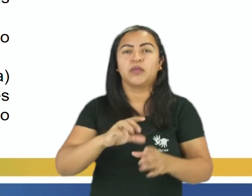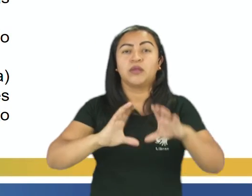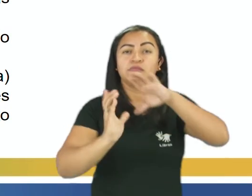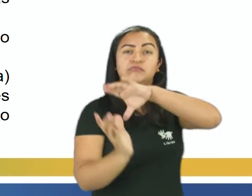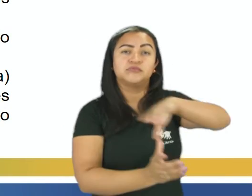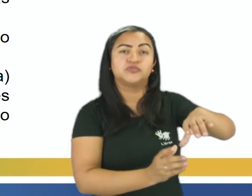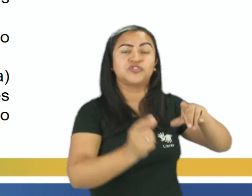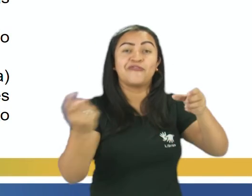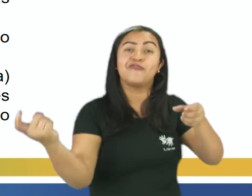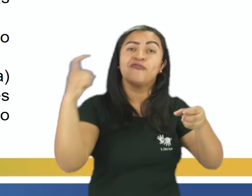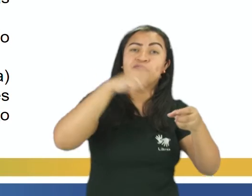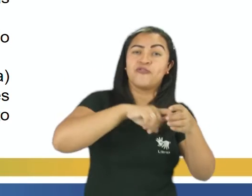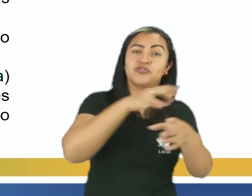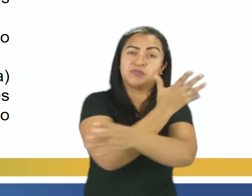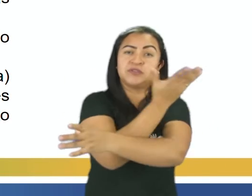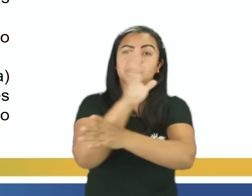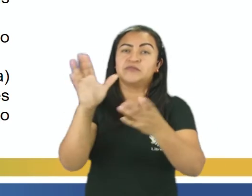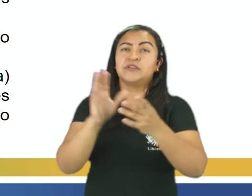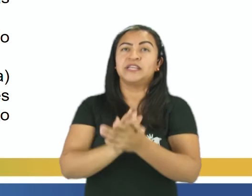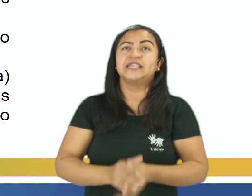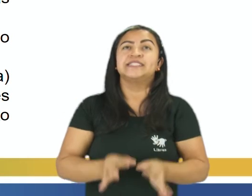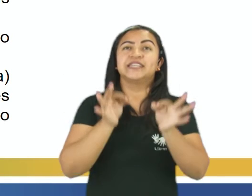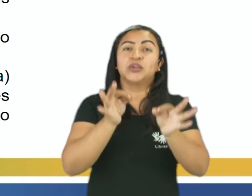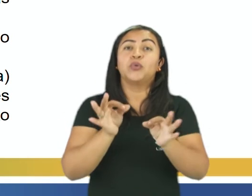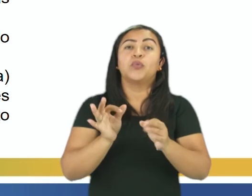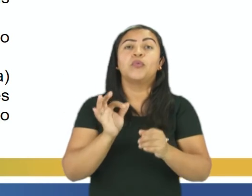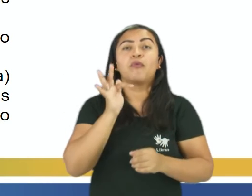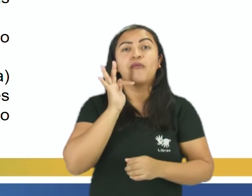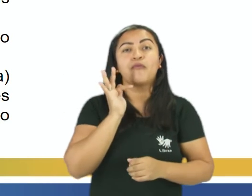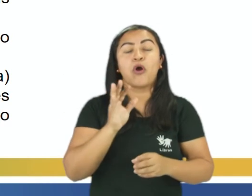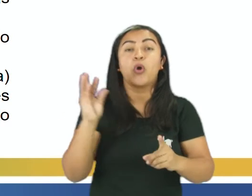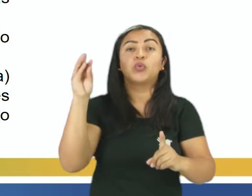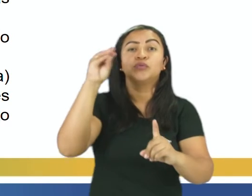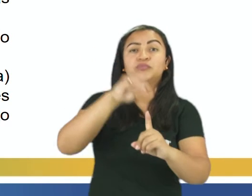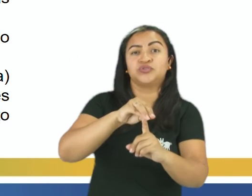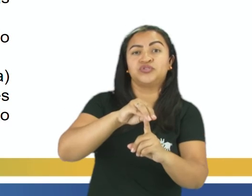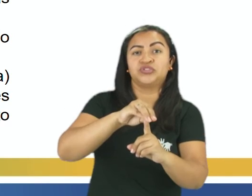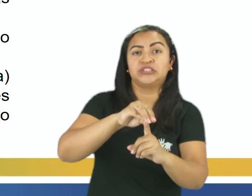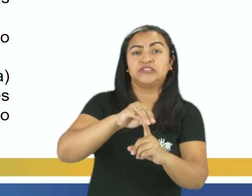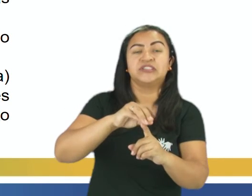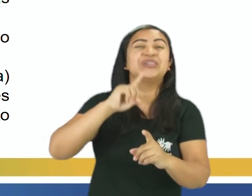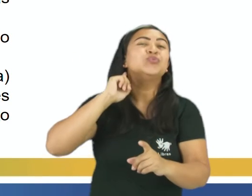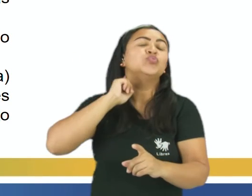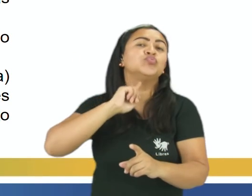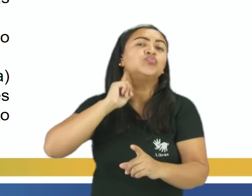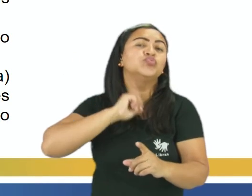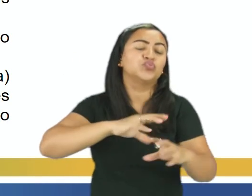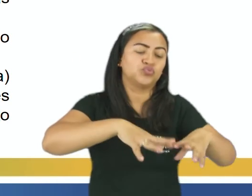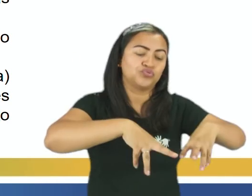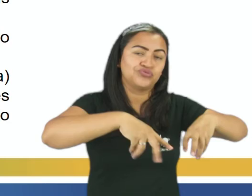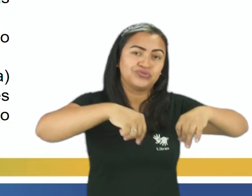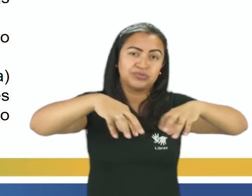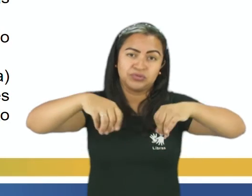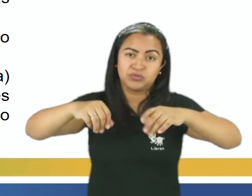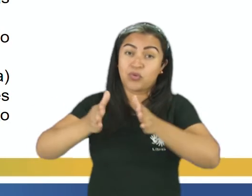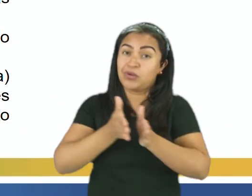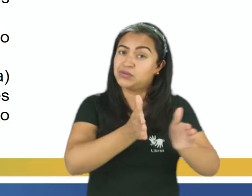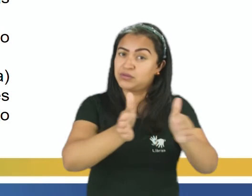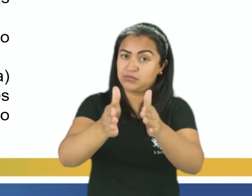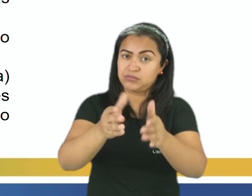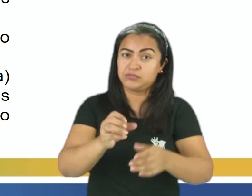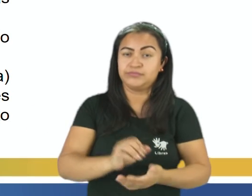para a natureza, de modo que sua decomposição final não contamine o solo ou os lençóis freáticos. 3.